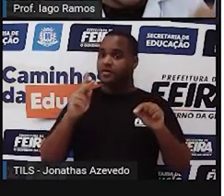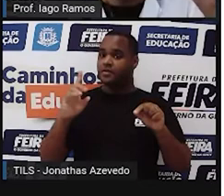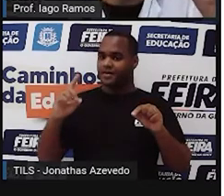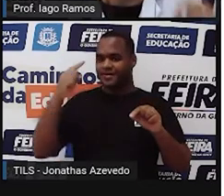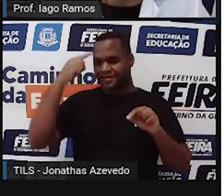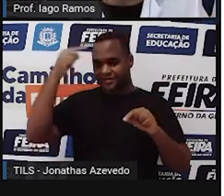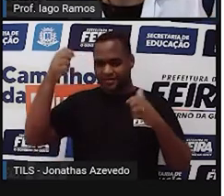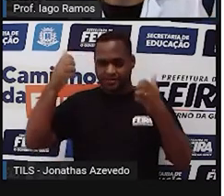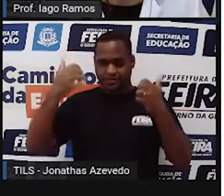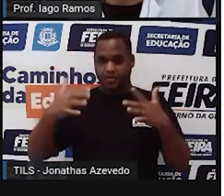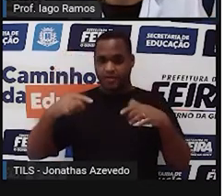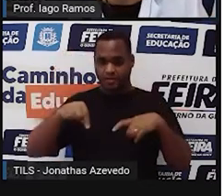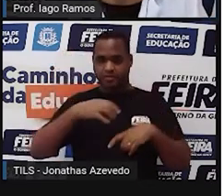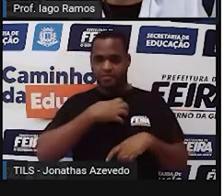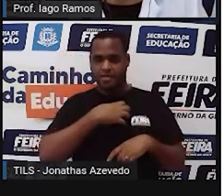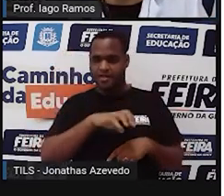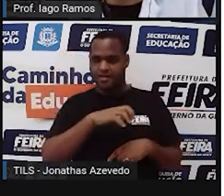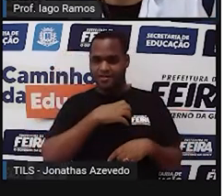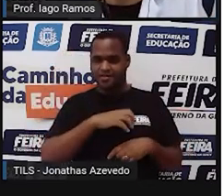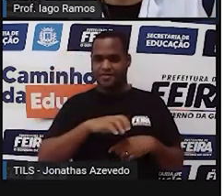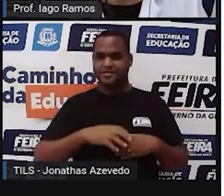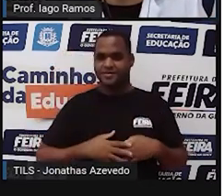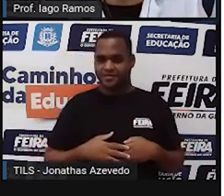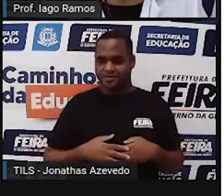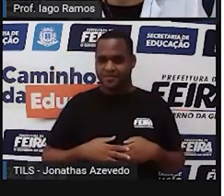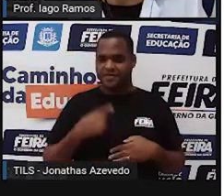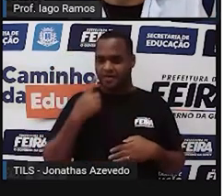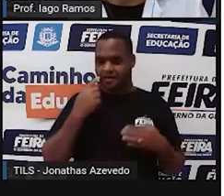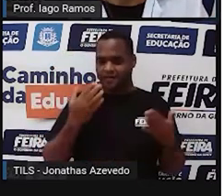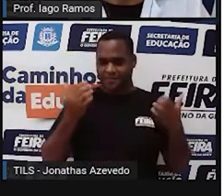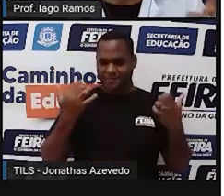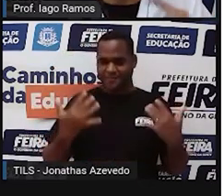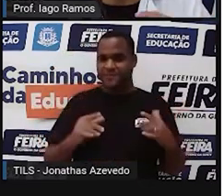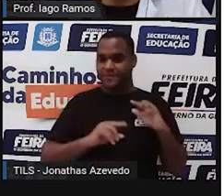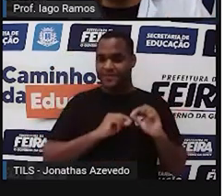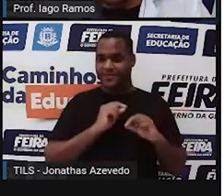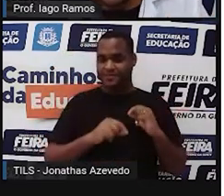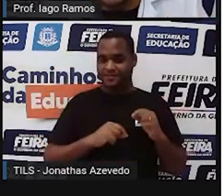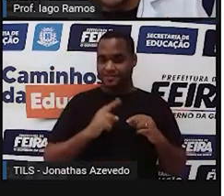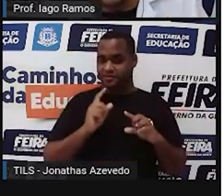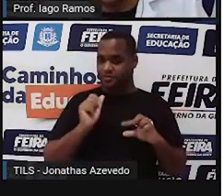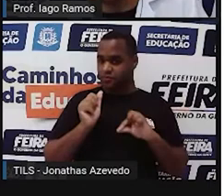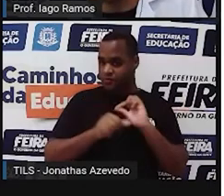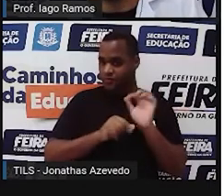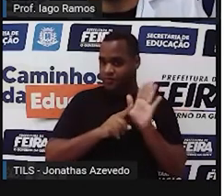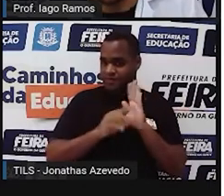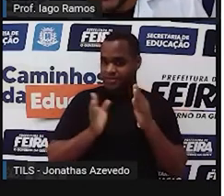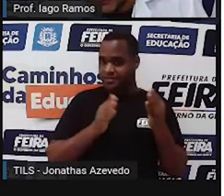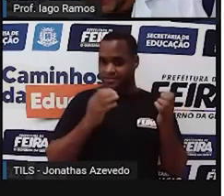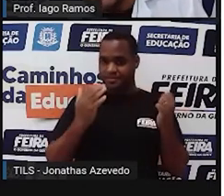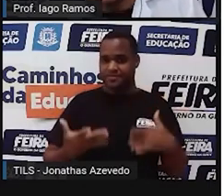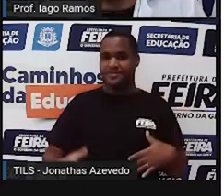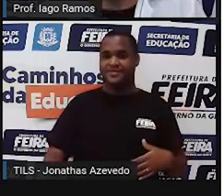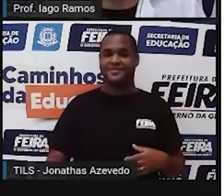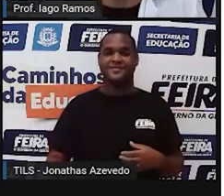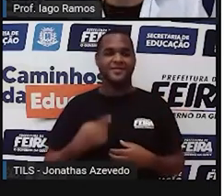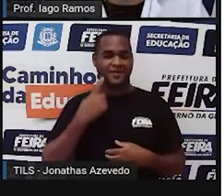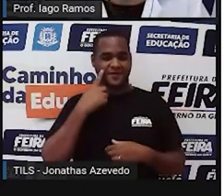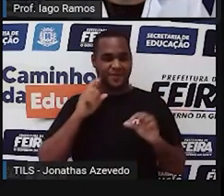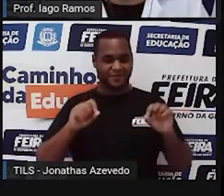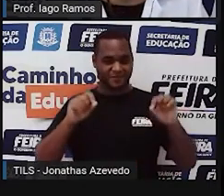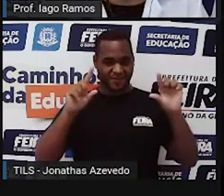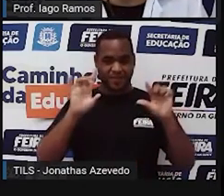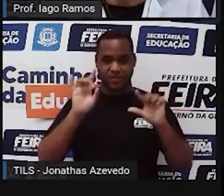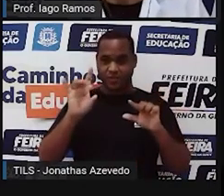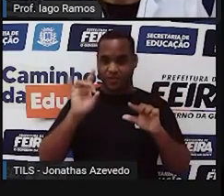aqui na Bahia. Beleza? Então vamos fazer assim. Eu mudo para o video, tá bom? Fica na tela